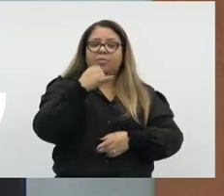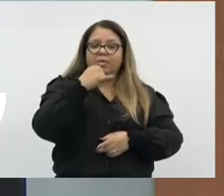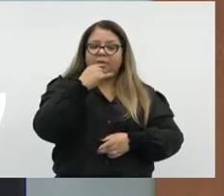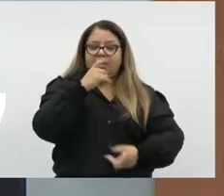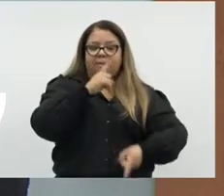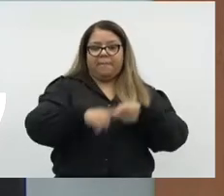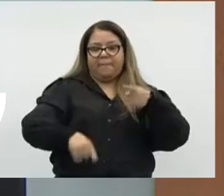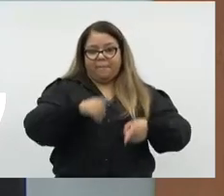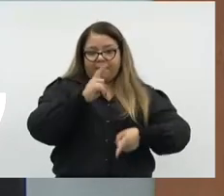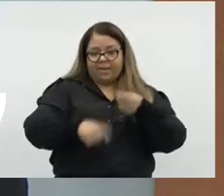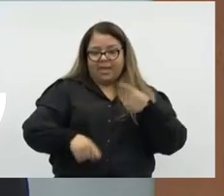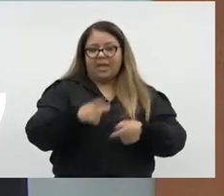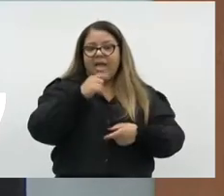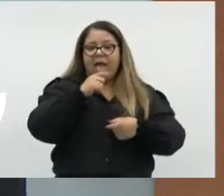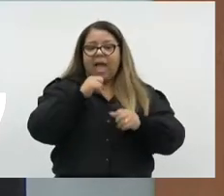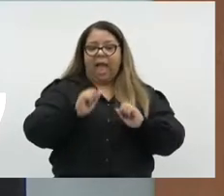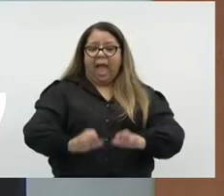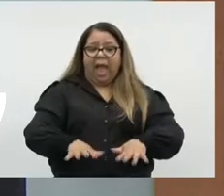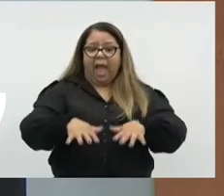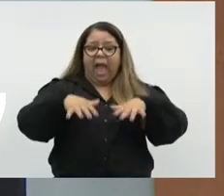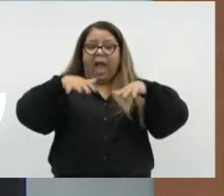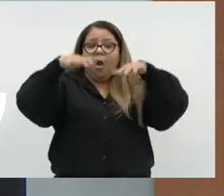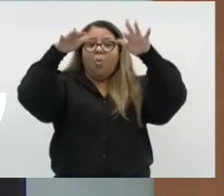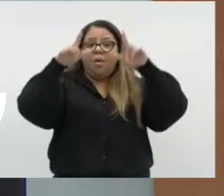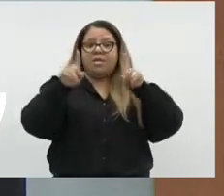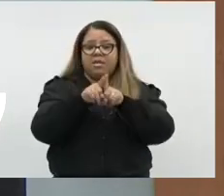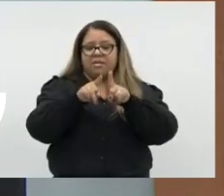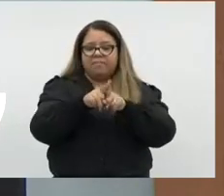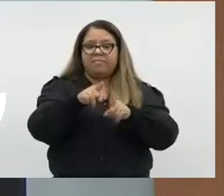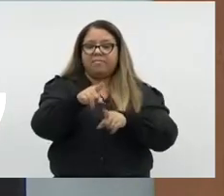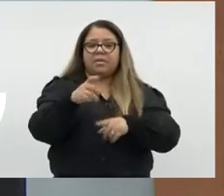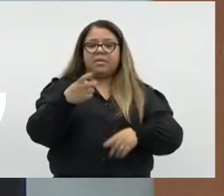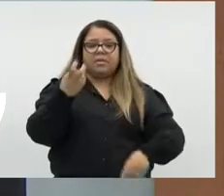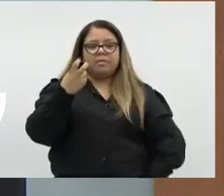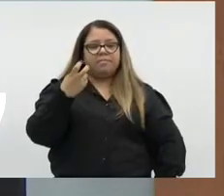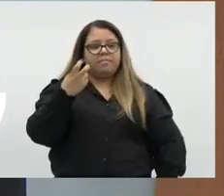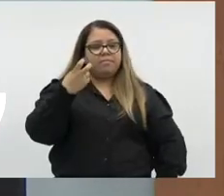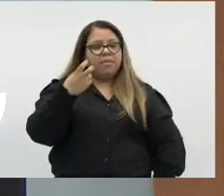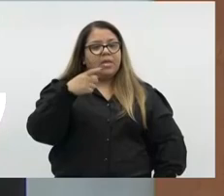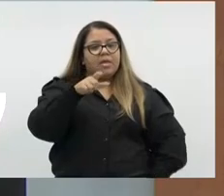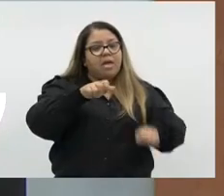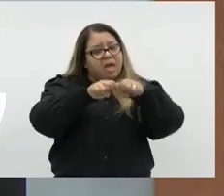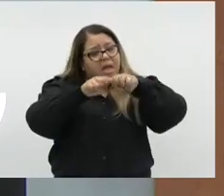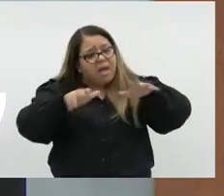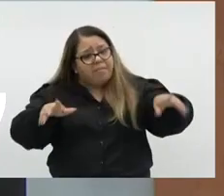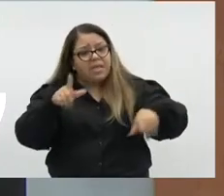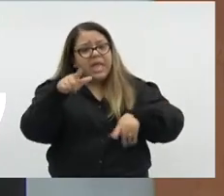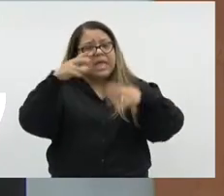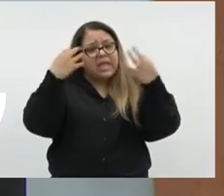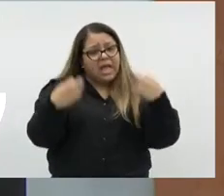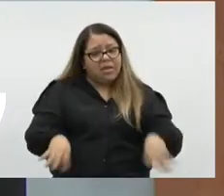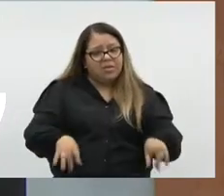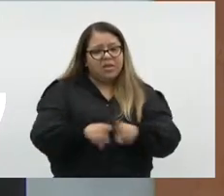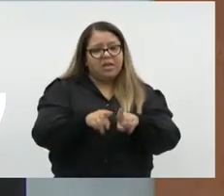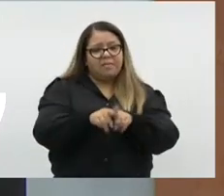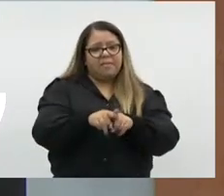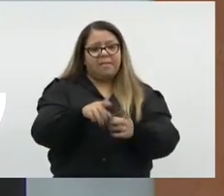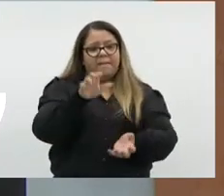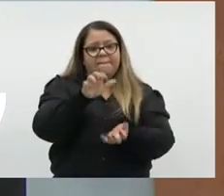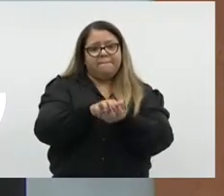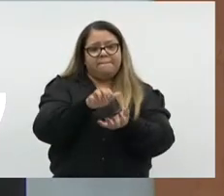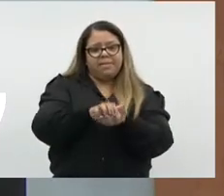inundável nós temos que avançar para um conceito mais amplo e completo e correto do que é o Pantanal